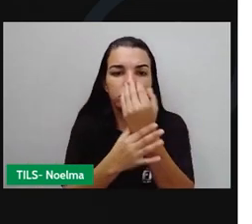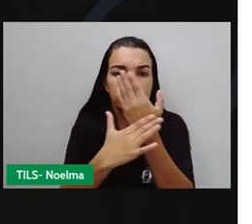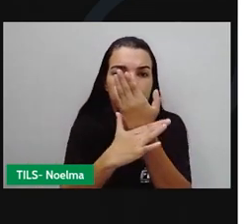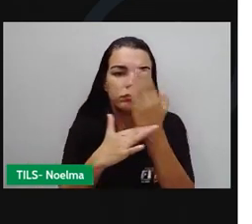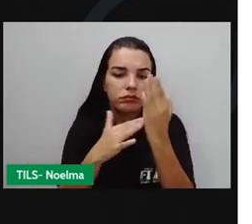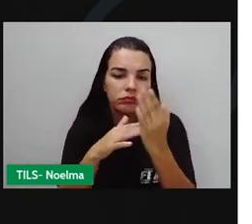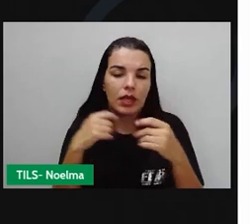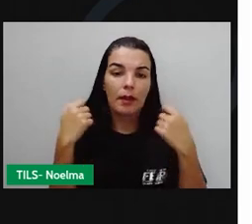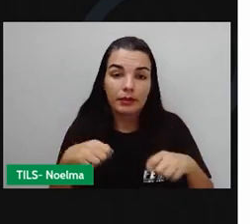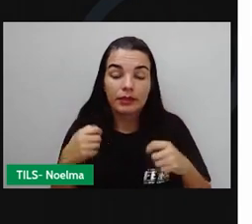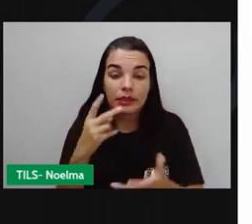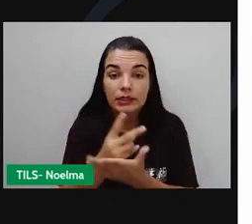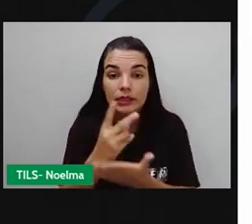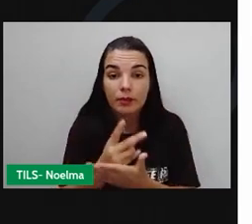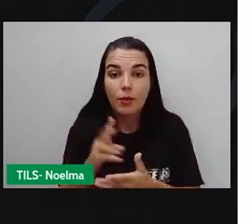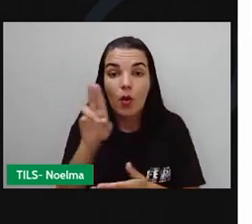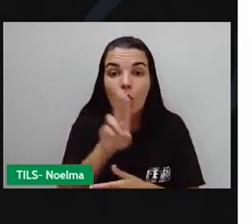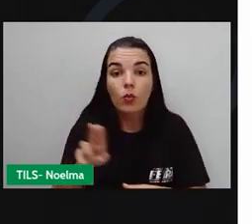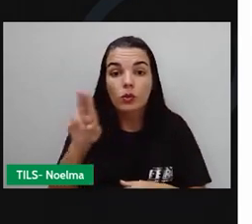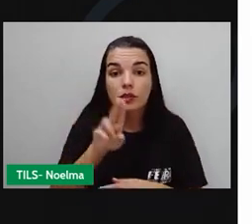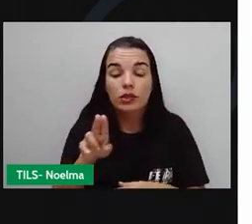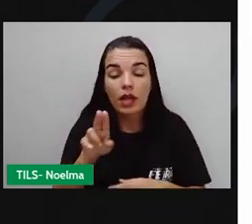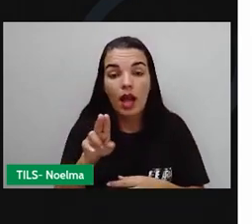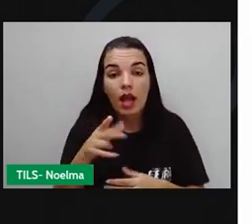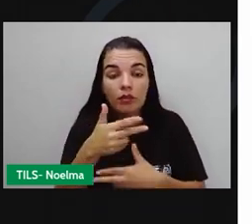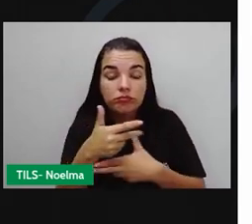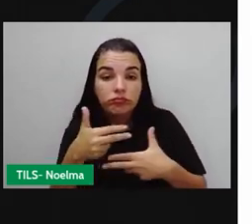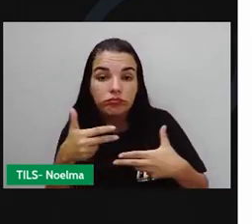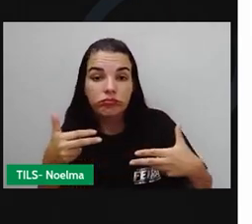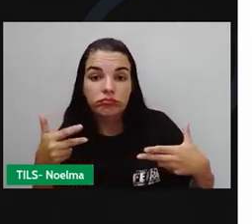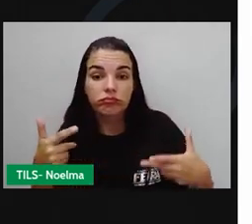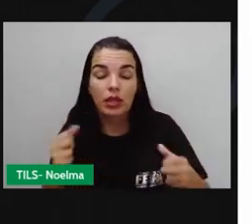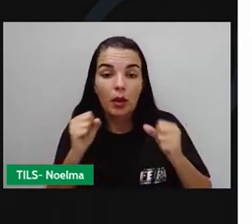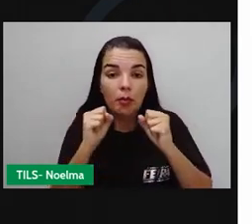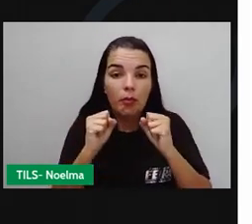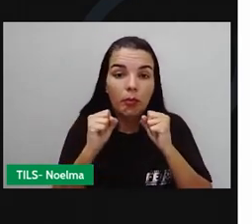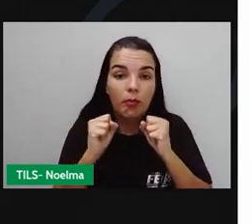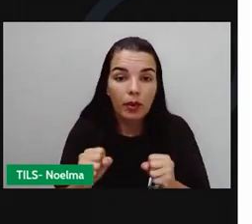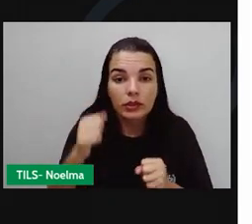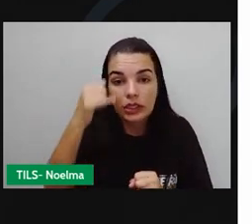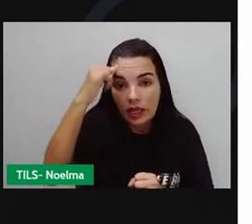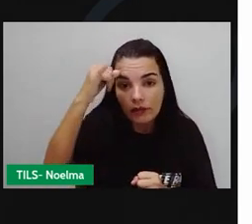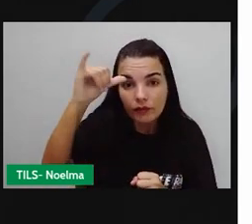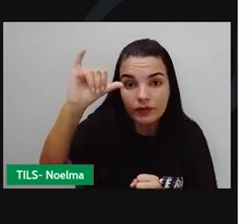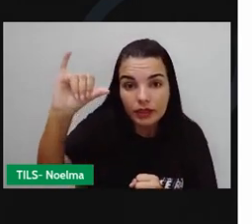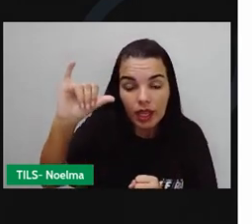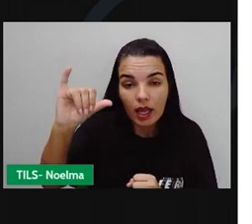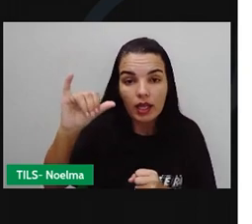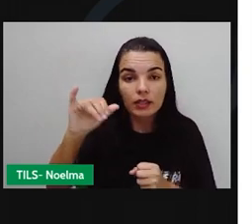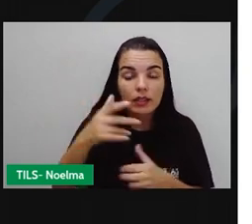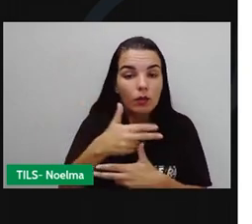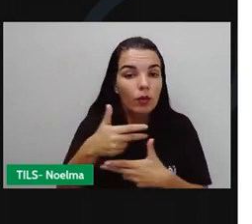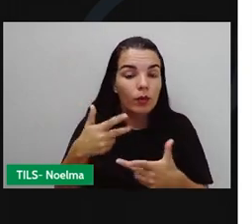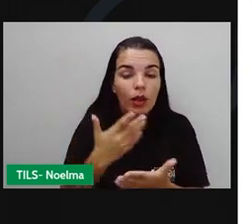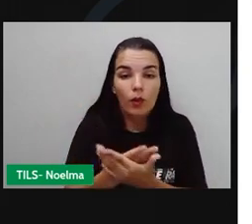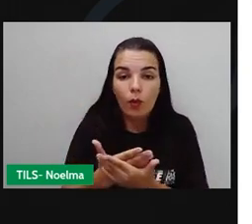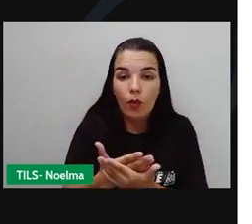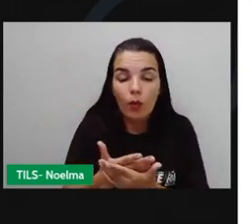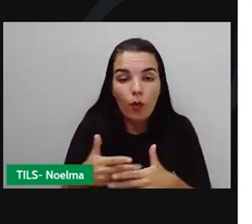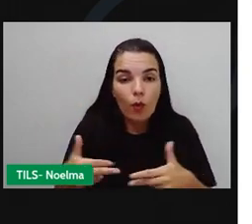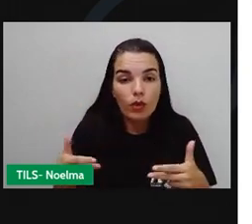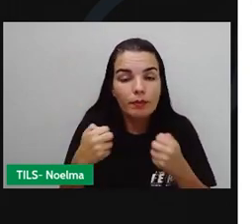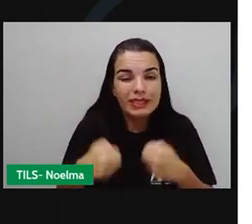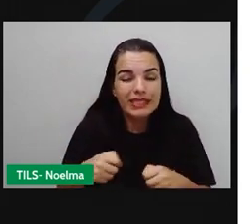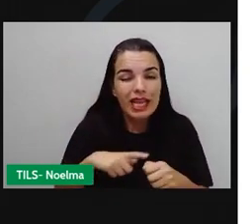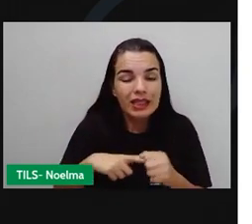mão. Sempre utilizar de meios que possam manter o mínimo de segurança possível. E o cuidado também com